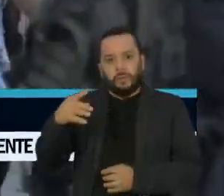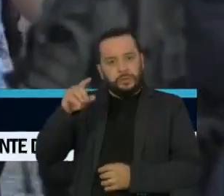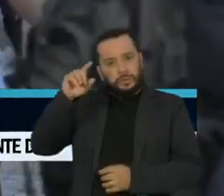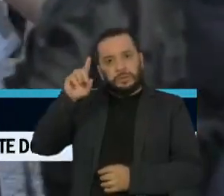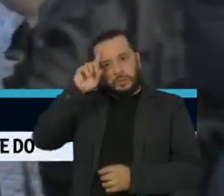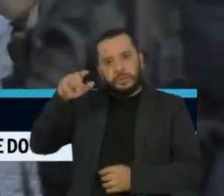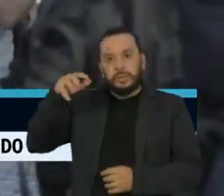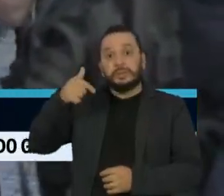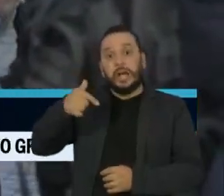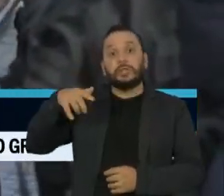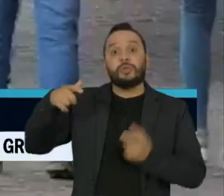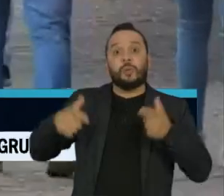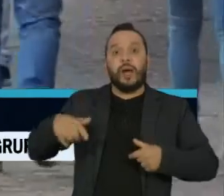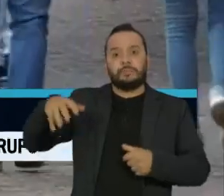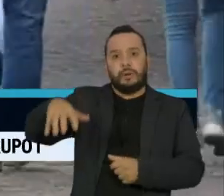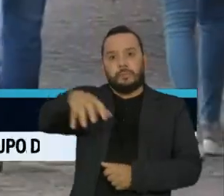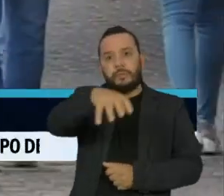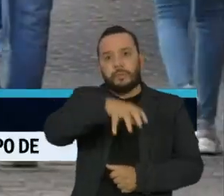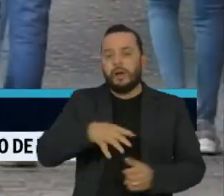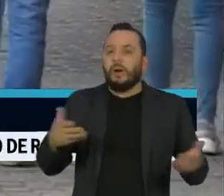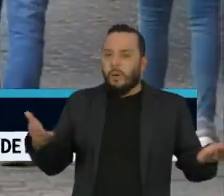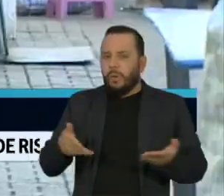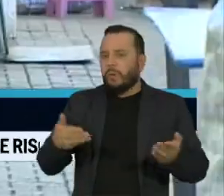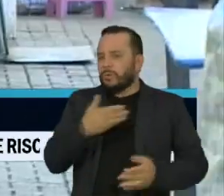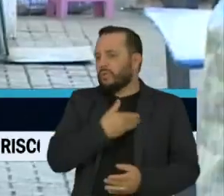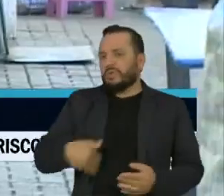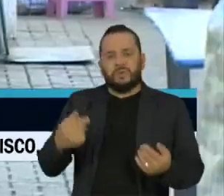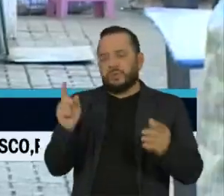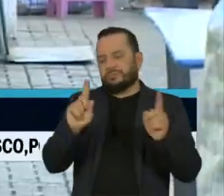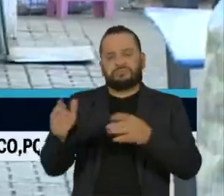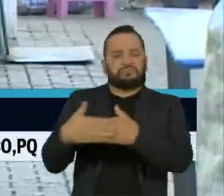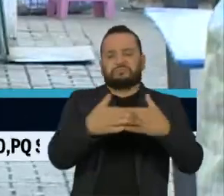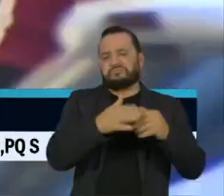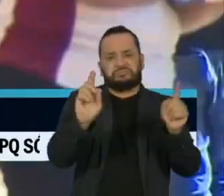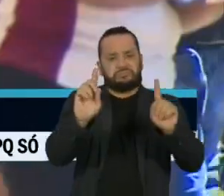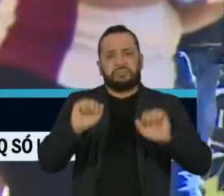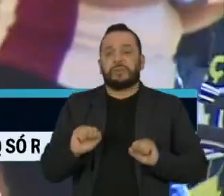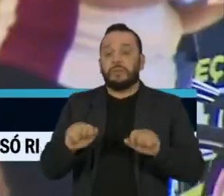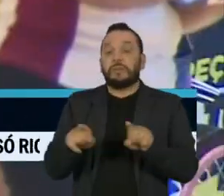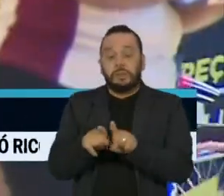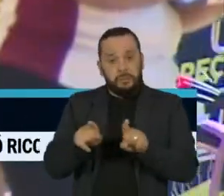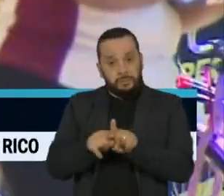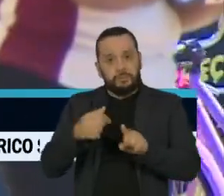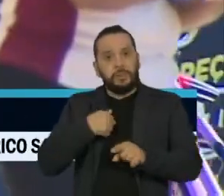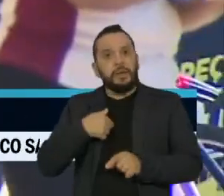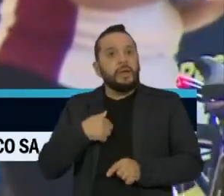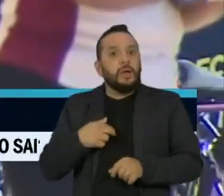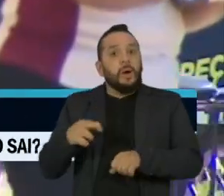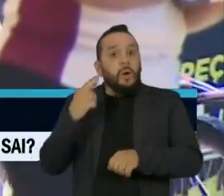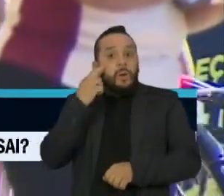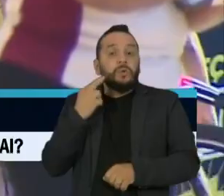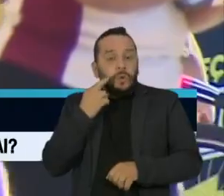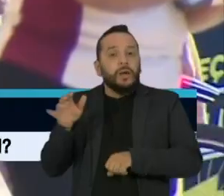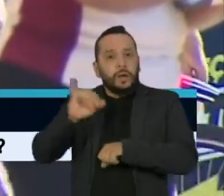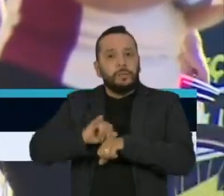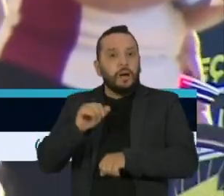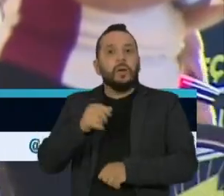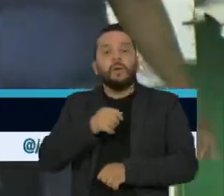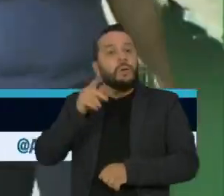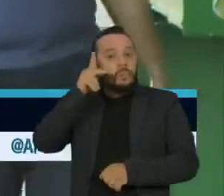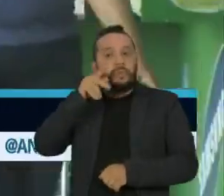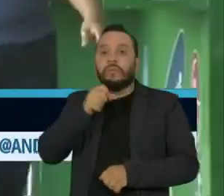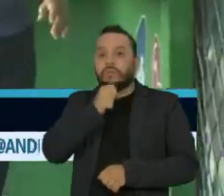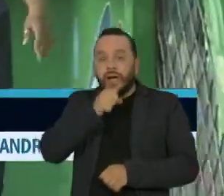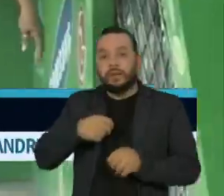O governo descartou hoje adotar o lockdown. Em Rondônia, a capital Porto Velho e outras 37 cidades entraram